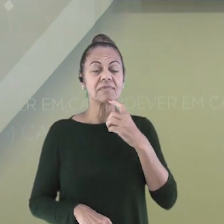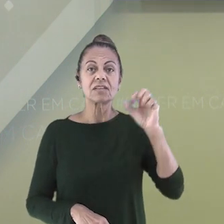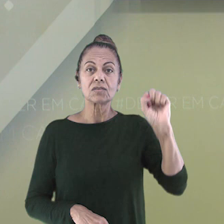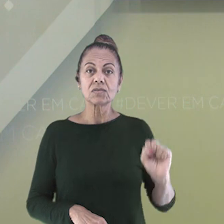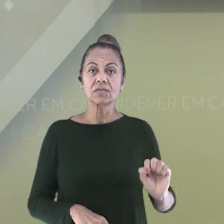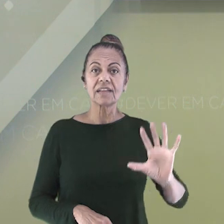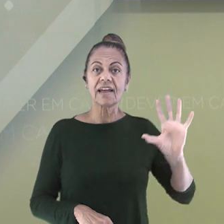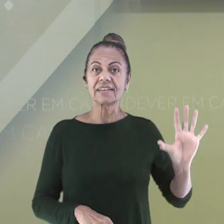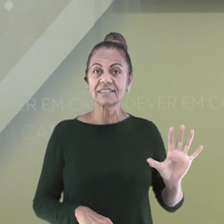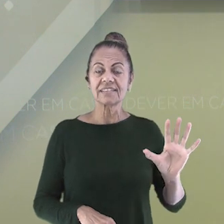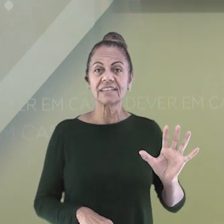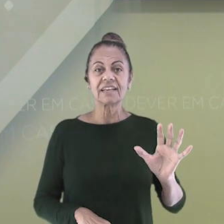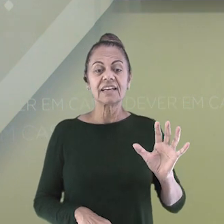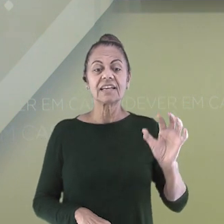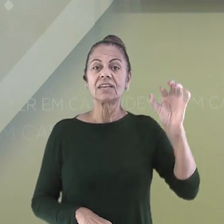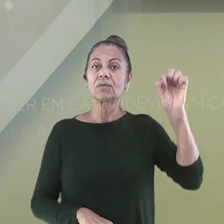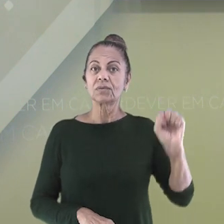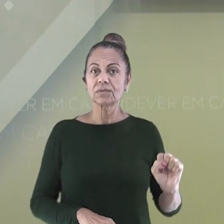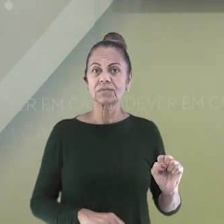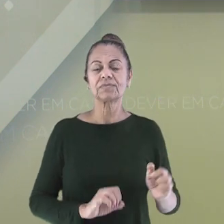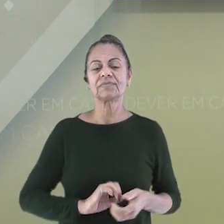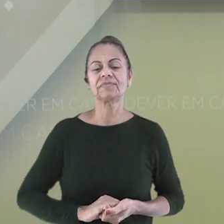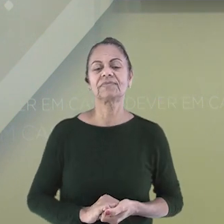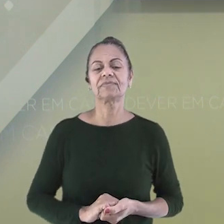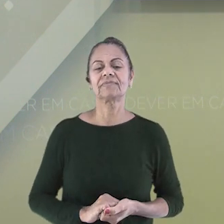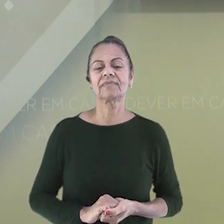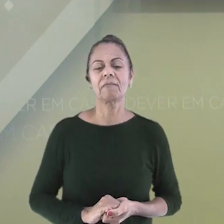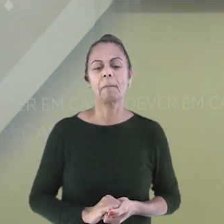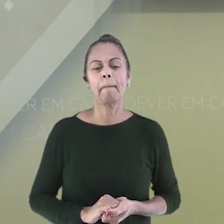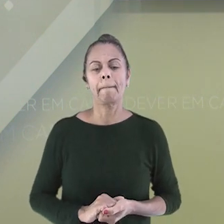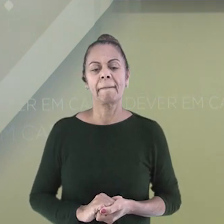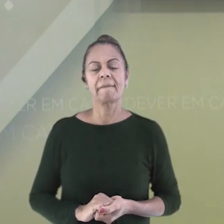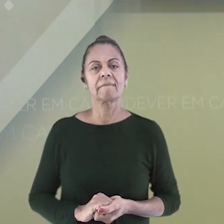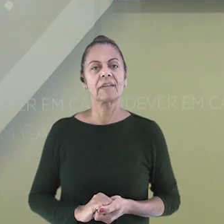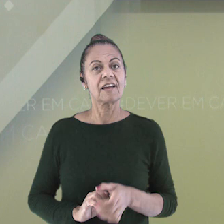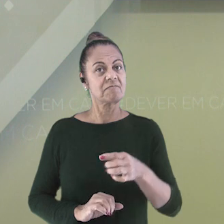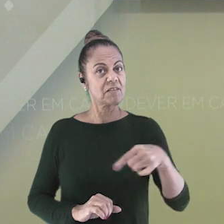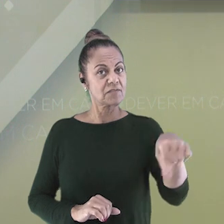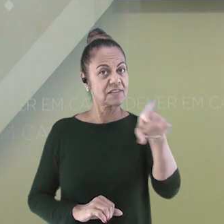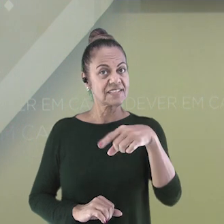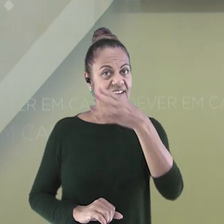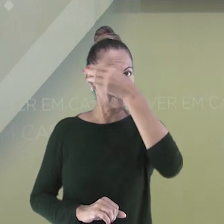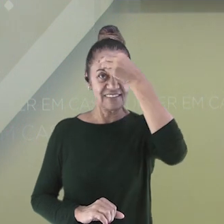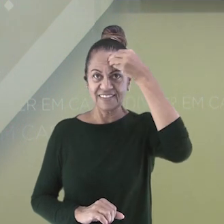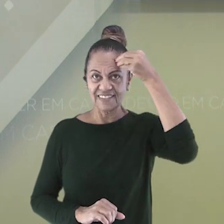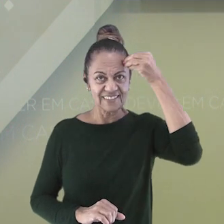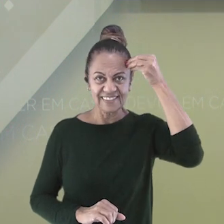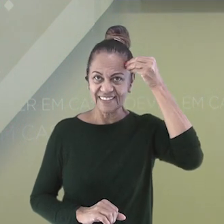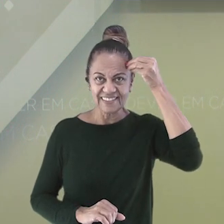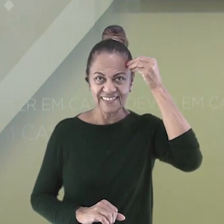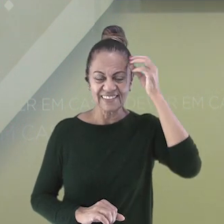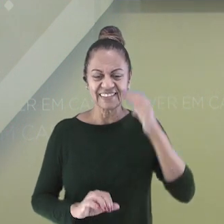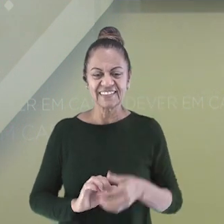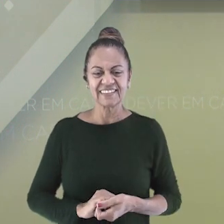vermelho, sudeste e o sul. Bom, essa é para você não esquecer